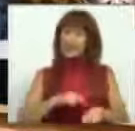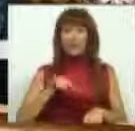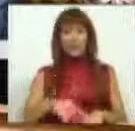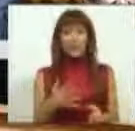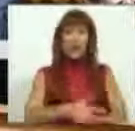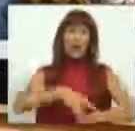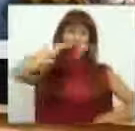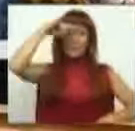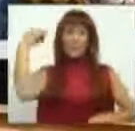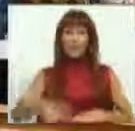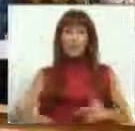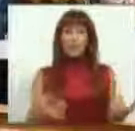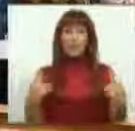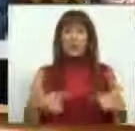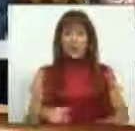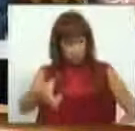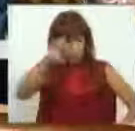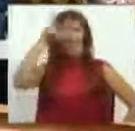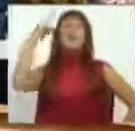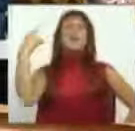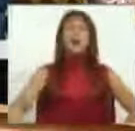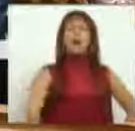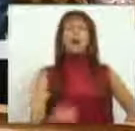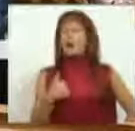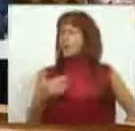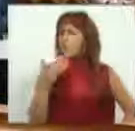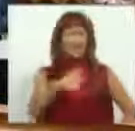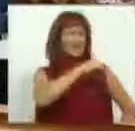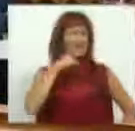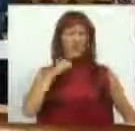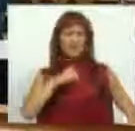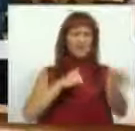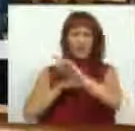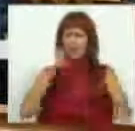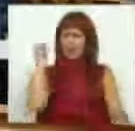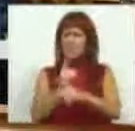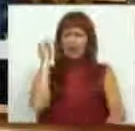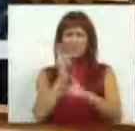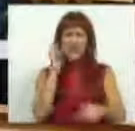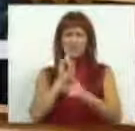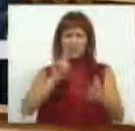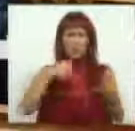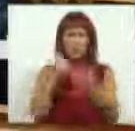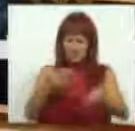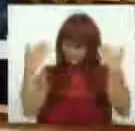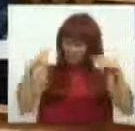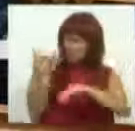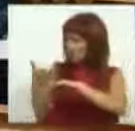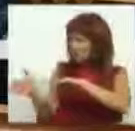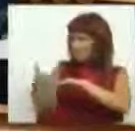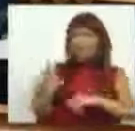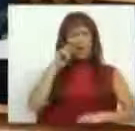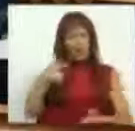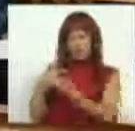momento de grande dificuldade, haja coragem de não pedir sacrifícios aos mesmos de sempre, deixando de fora